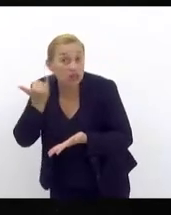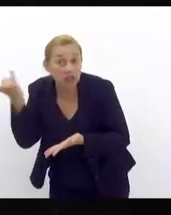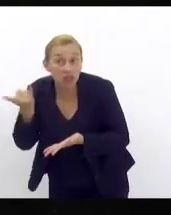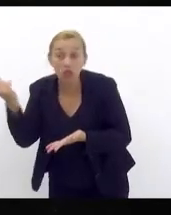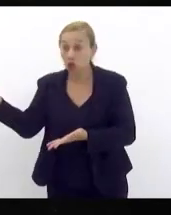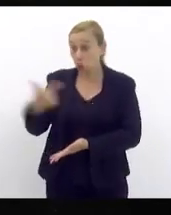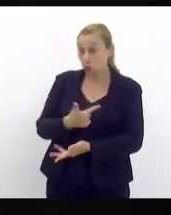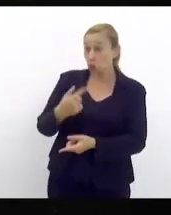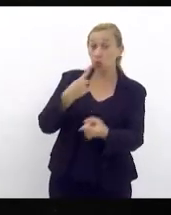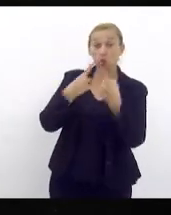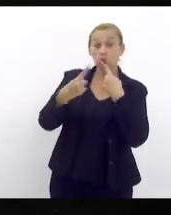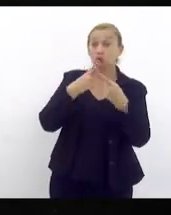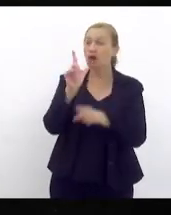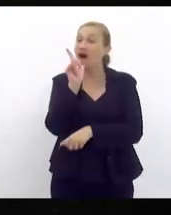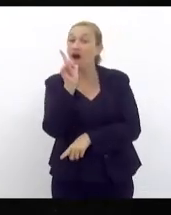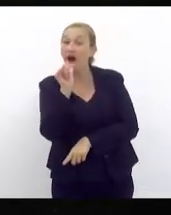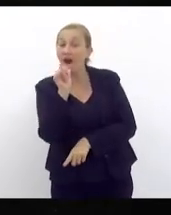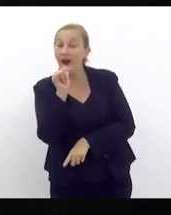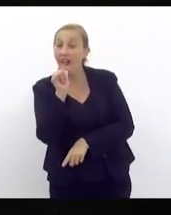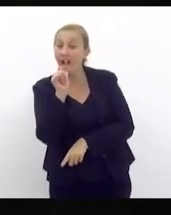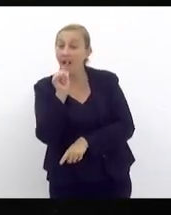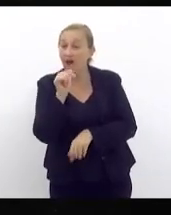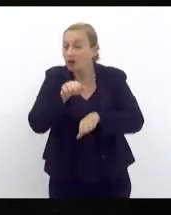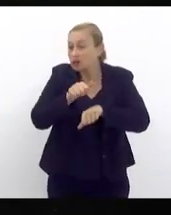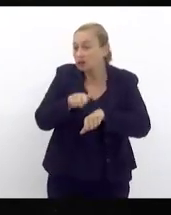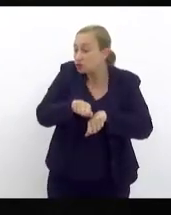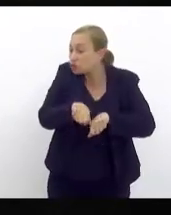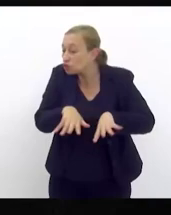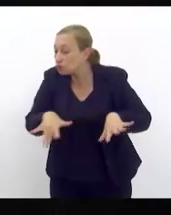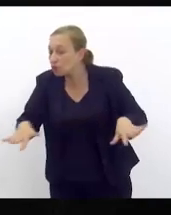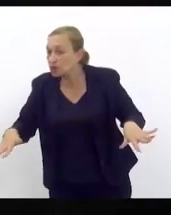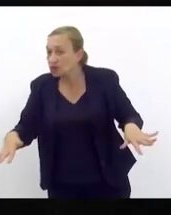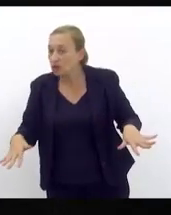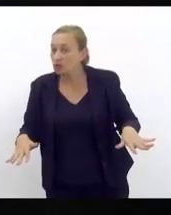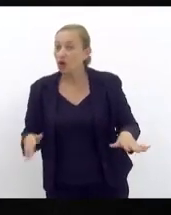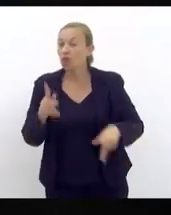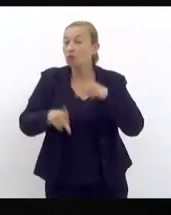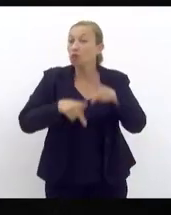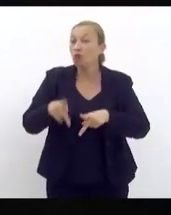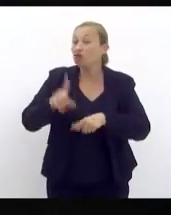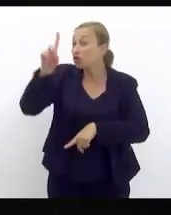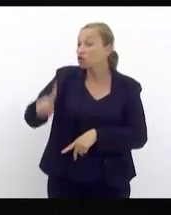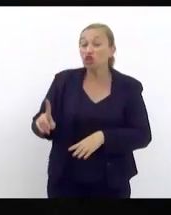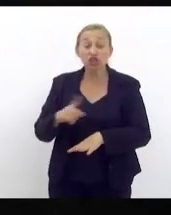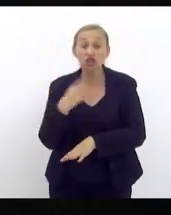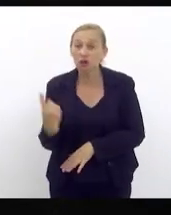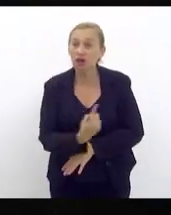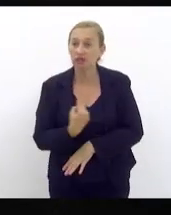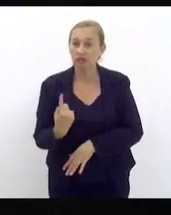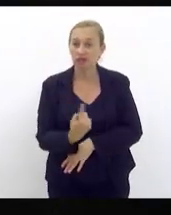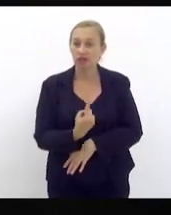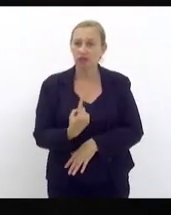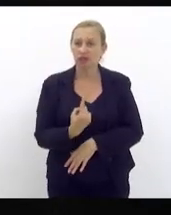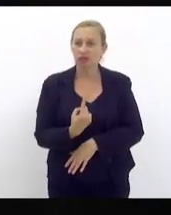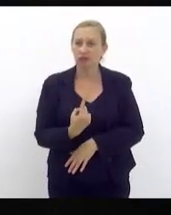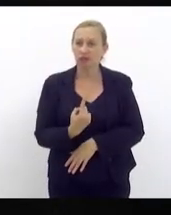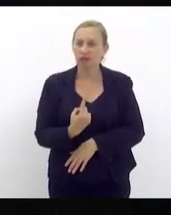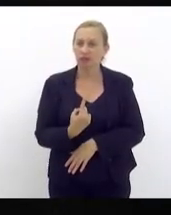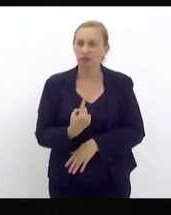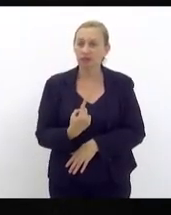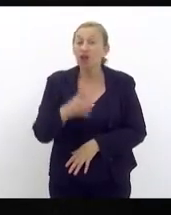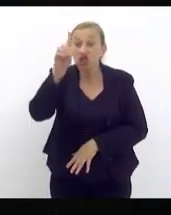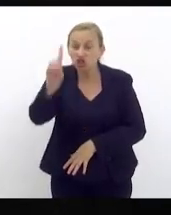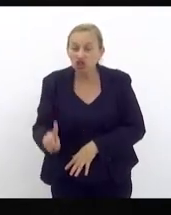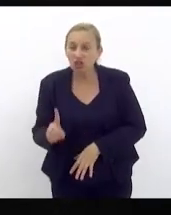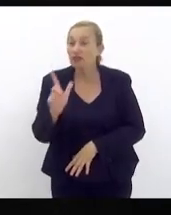discutir a questão da água do abastecimento de água regular para a população que é um direito de todos nós está garantindo